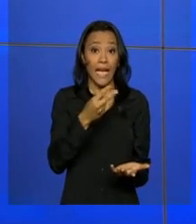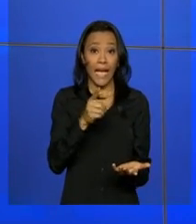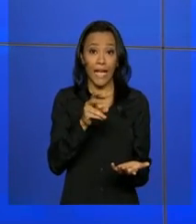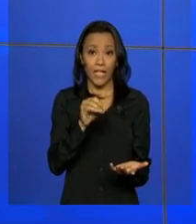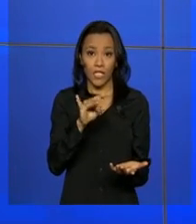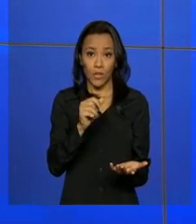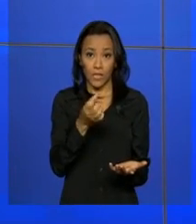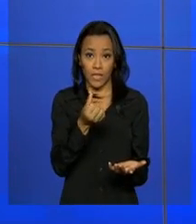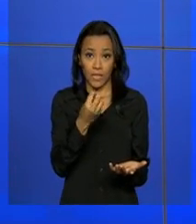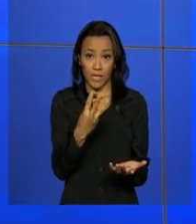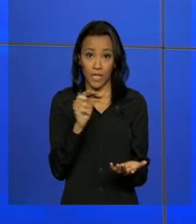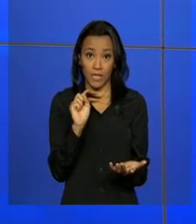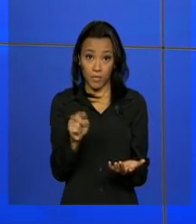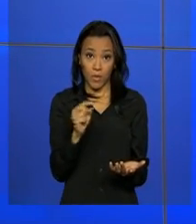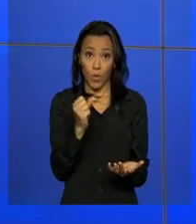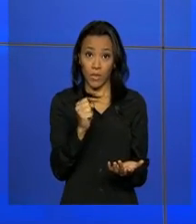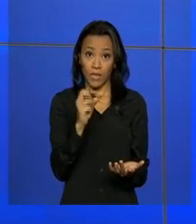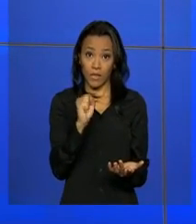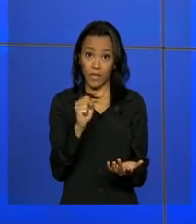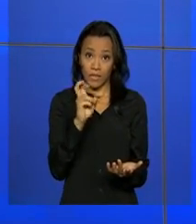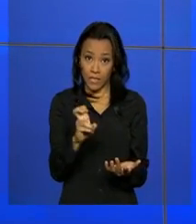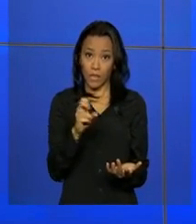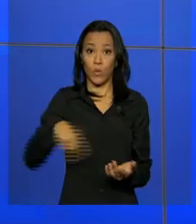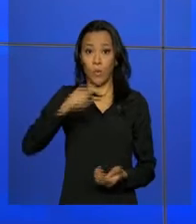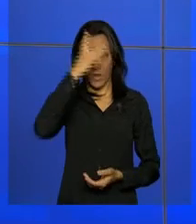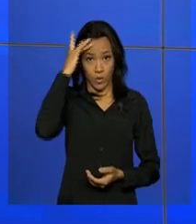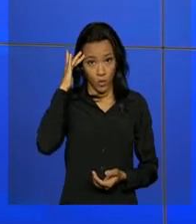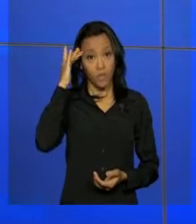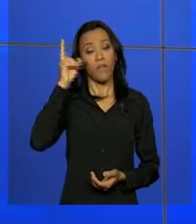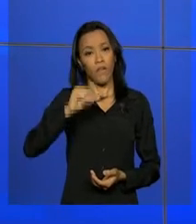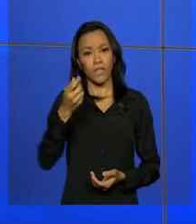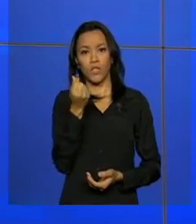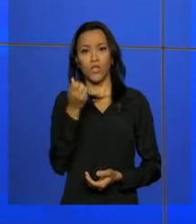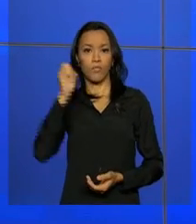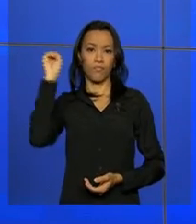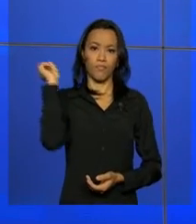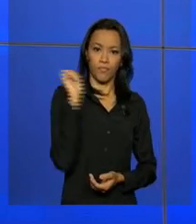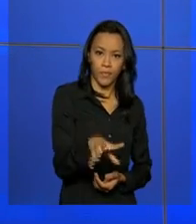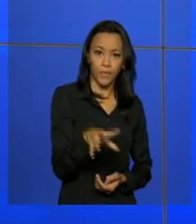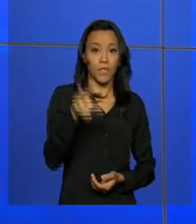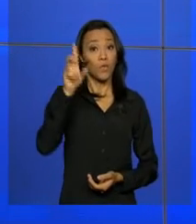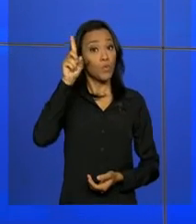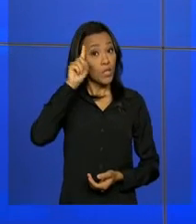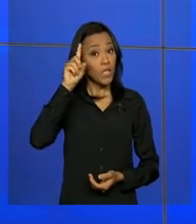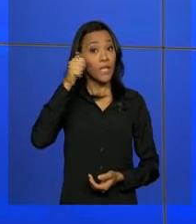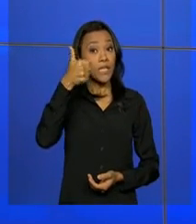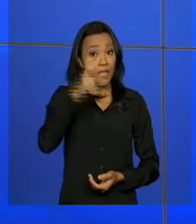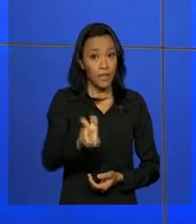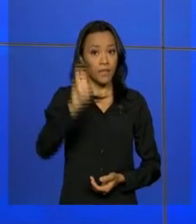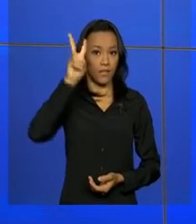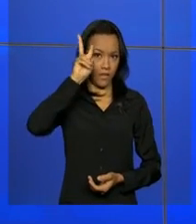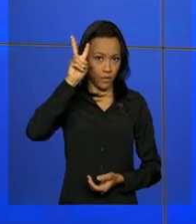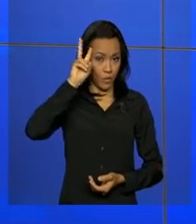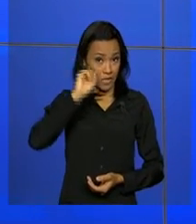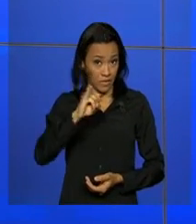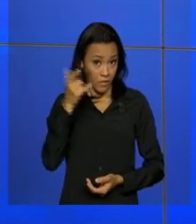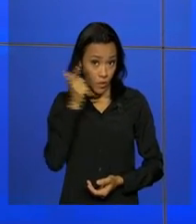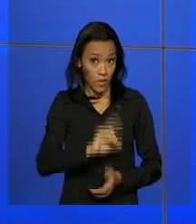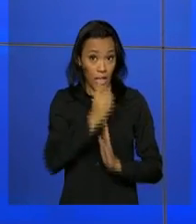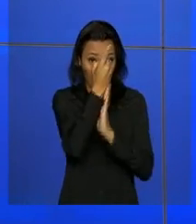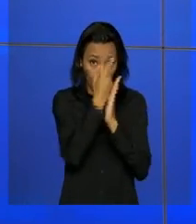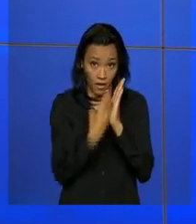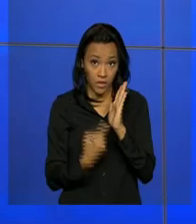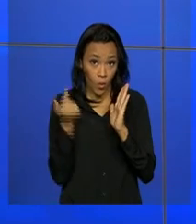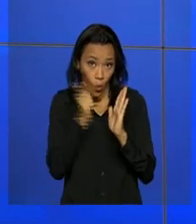.885 contribuintes pessoa física será depositado na segunda-feira, que vem dia 15. Para saber se teve a declaração